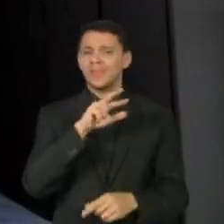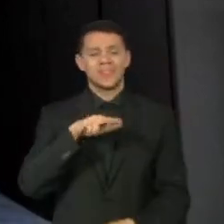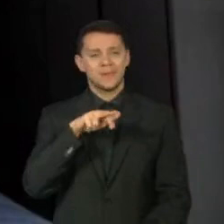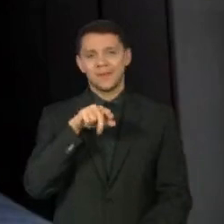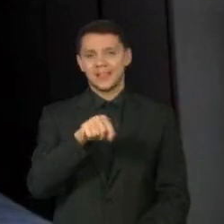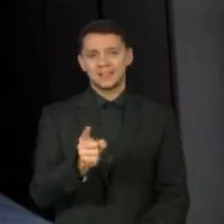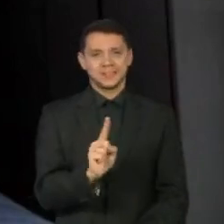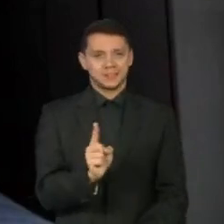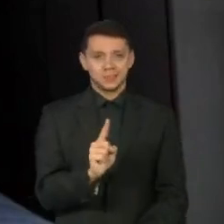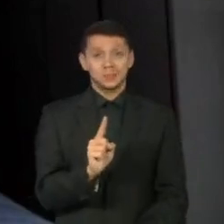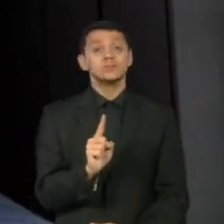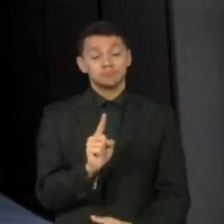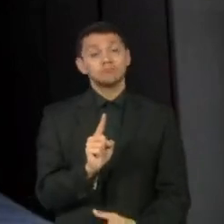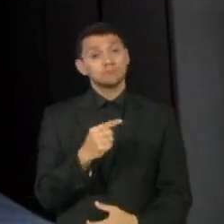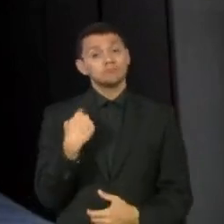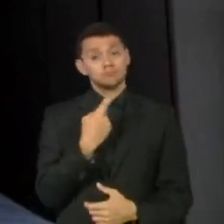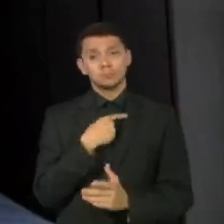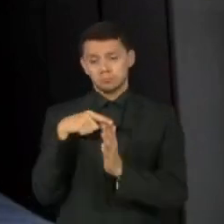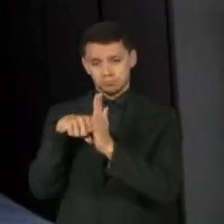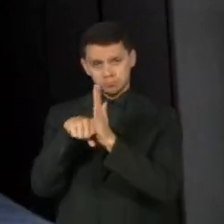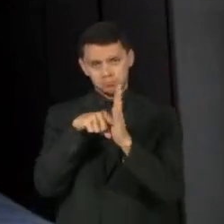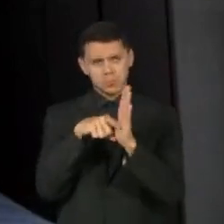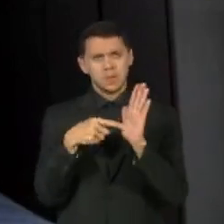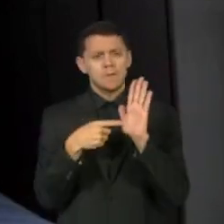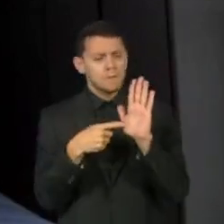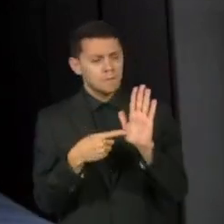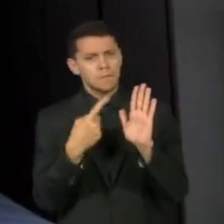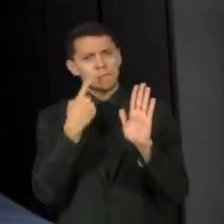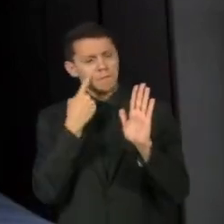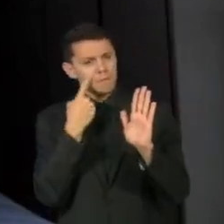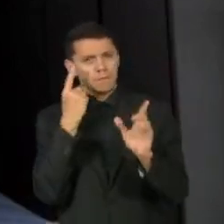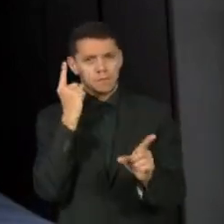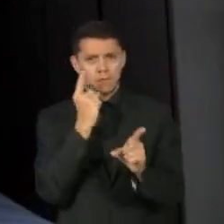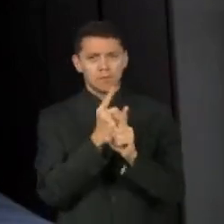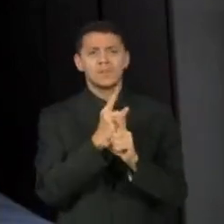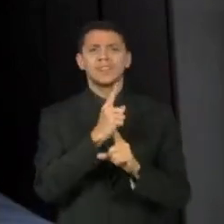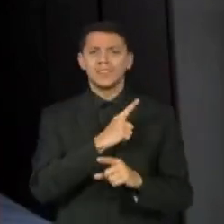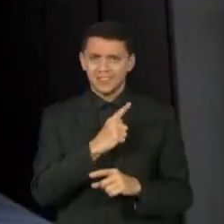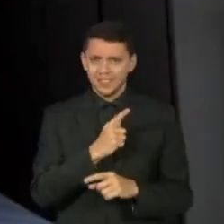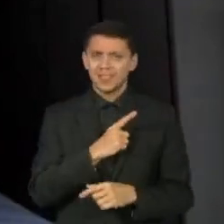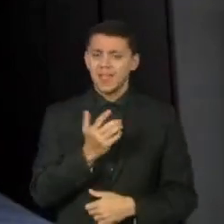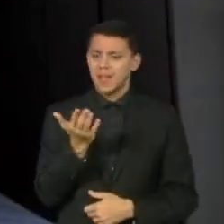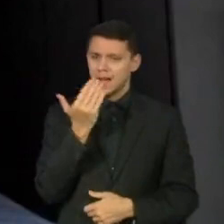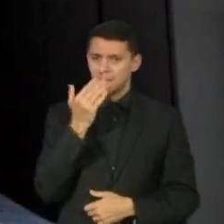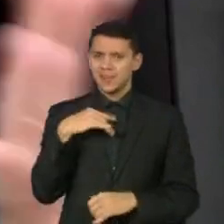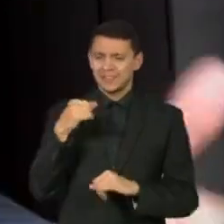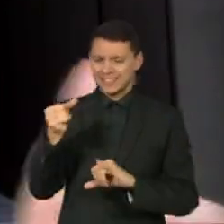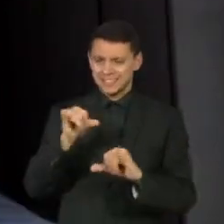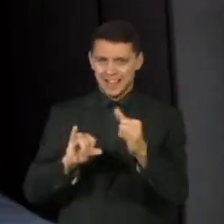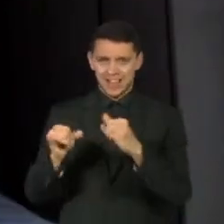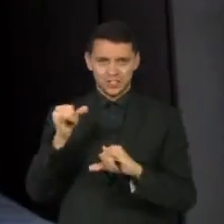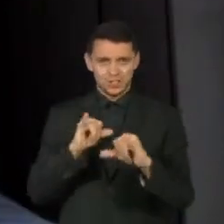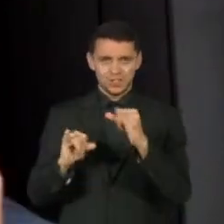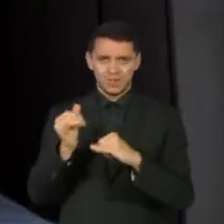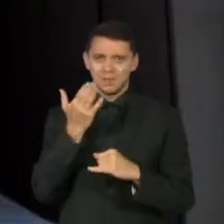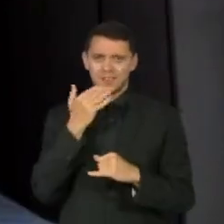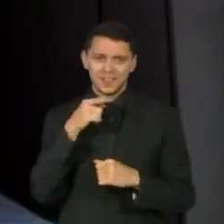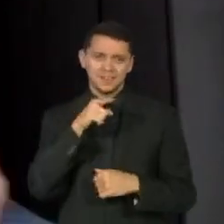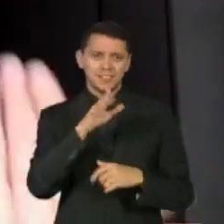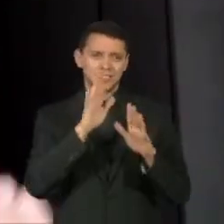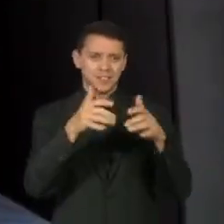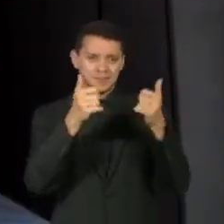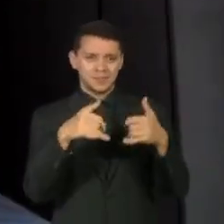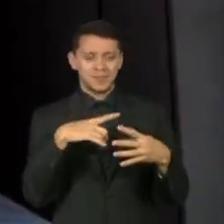nossos achados, além de ter uma gama muito grande de alimentos com aditivos alimentares, como você citou aí,